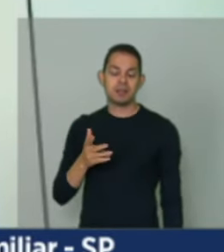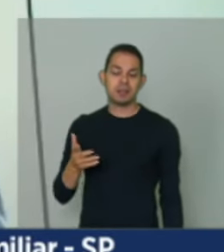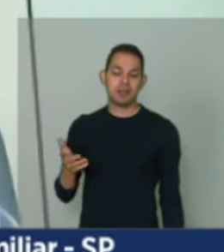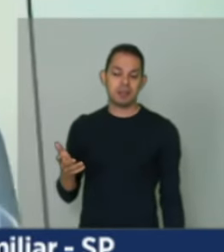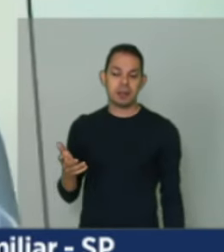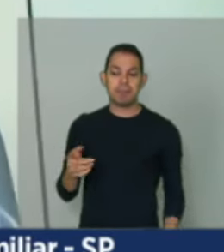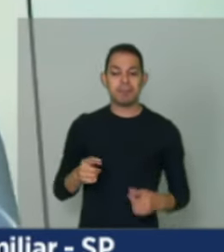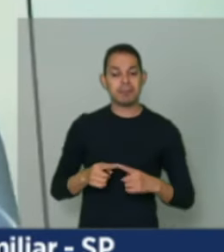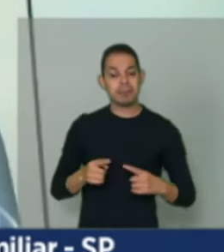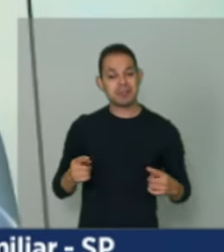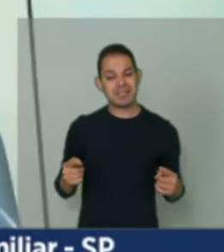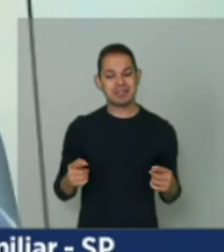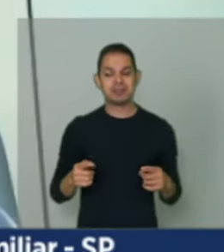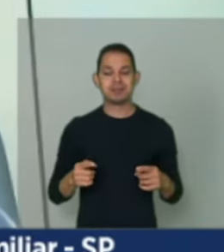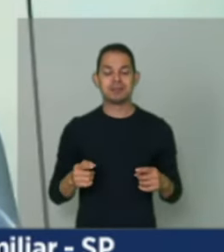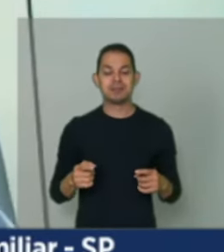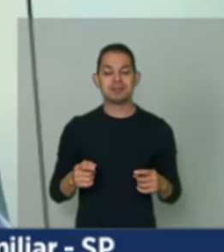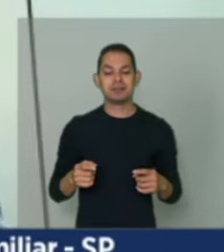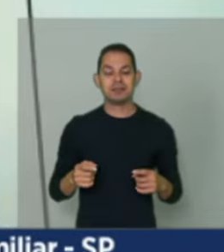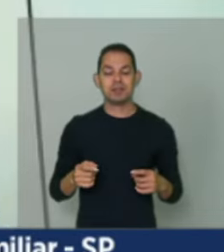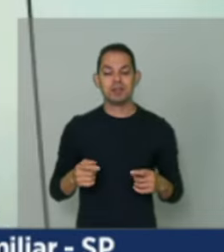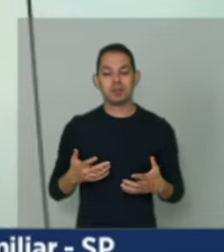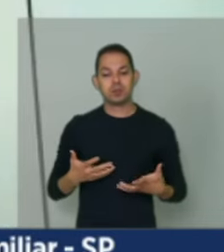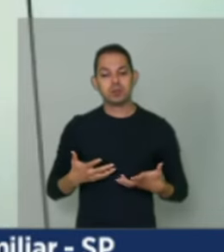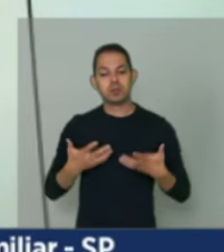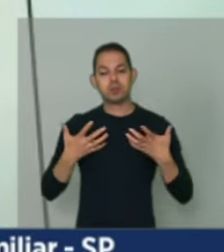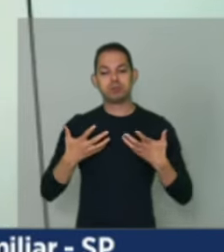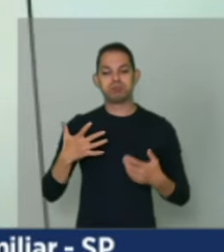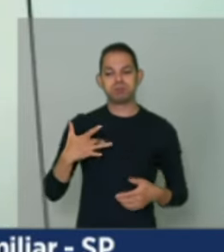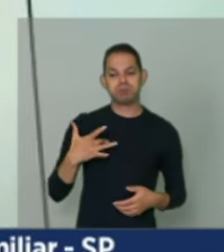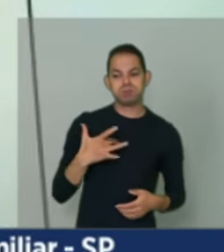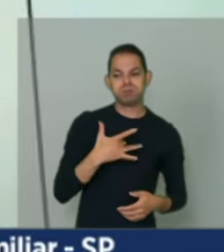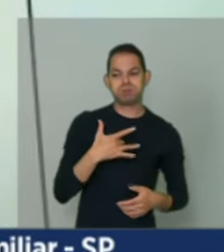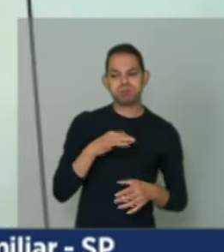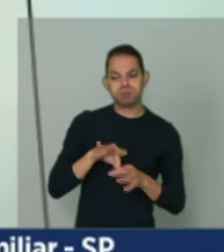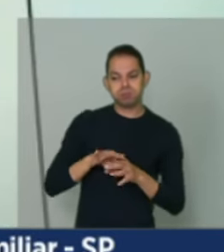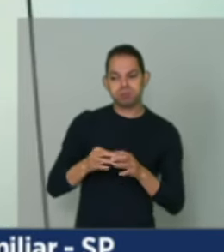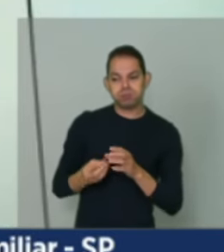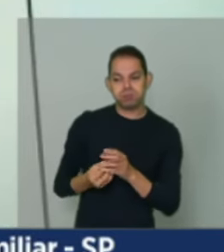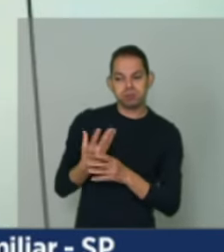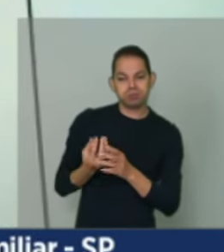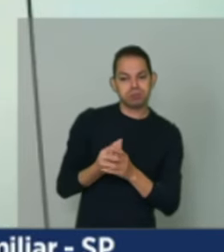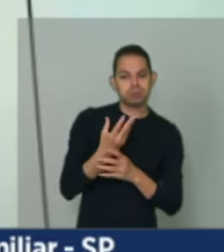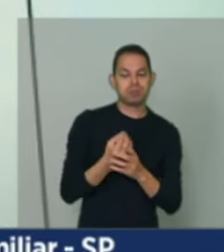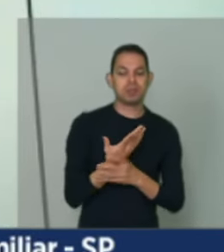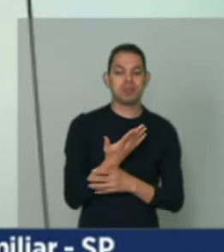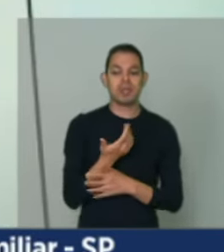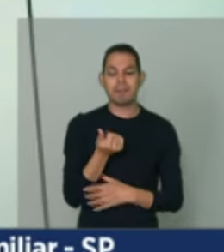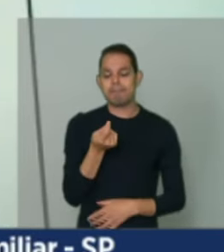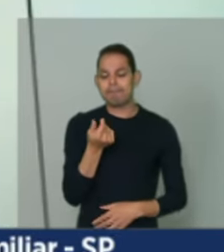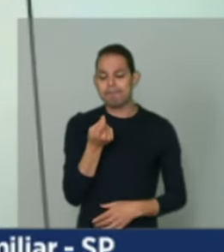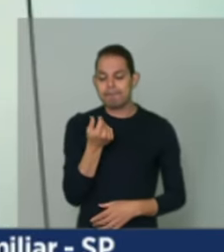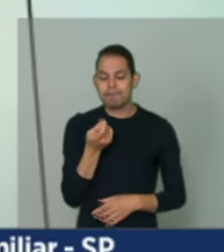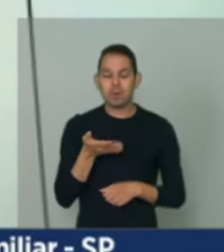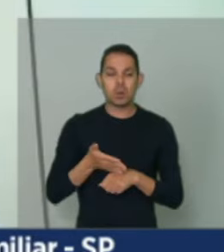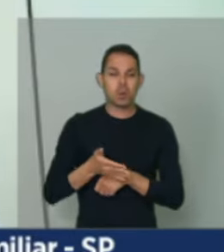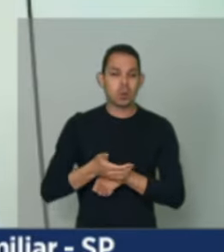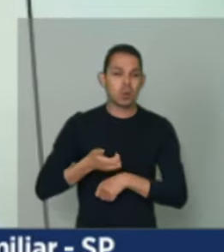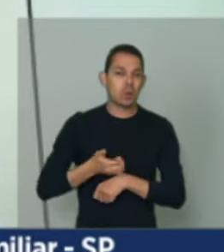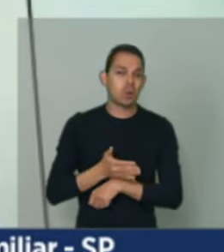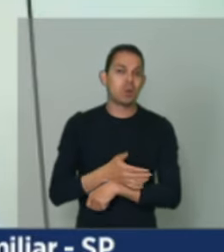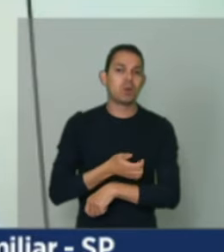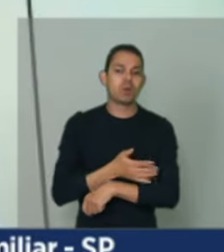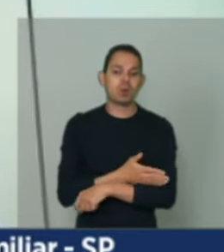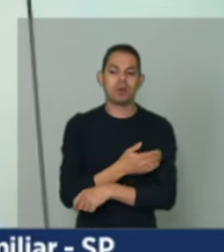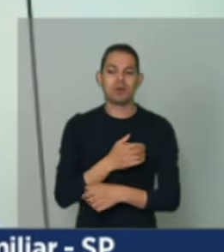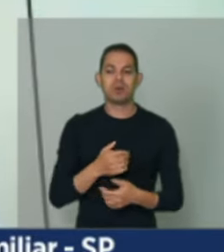com energia e saúde para o cultivo, então, tem poucos acessos aí no seu